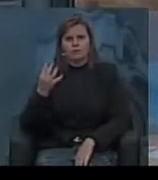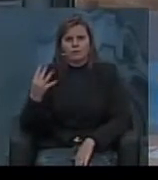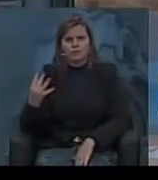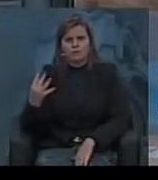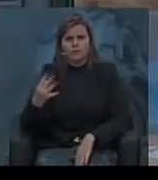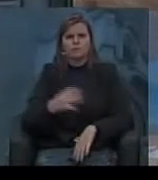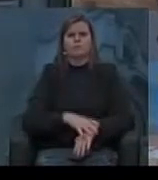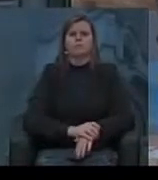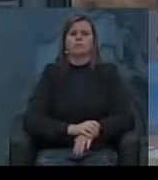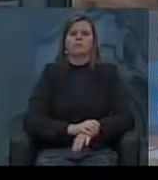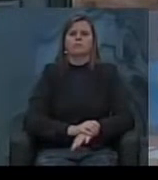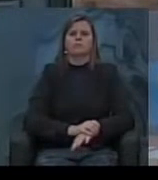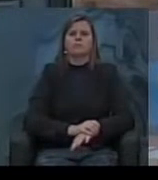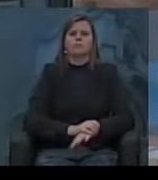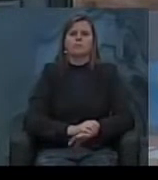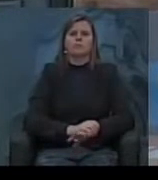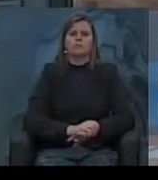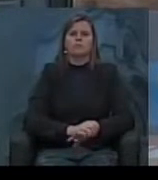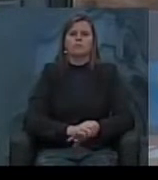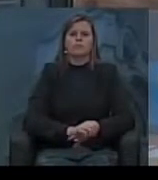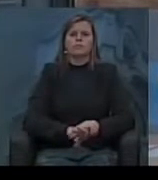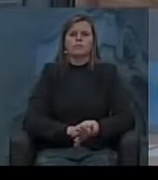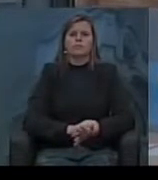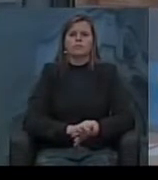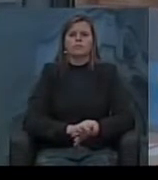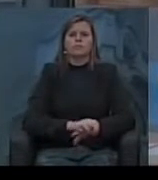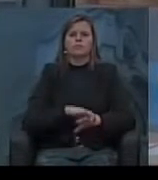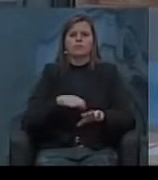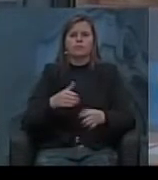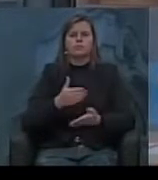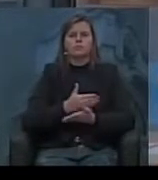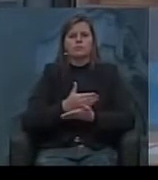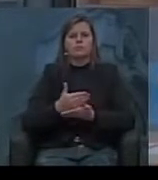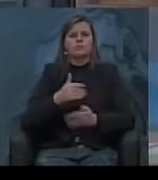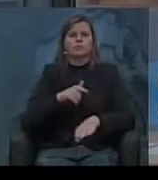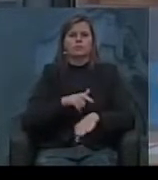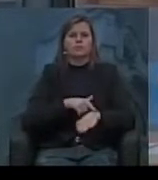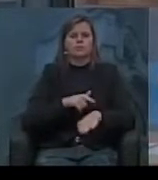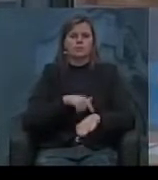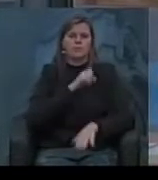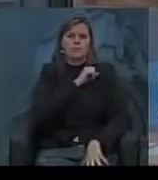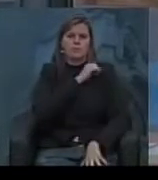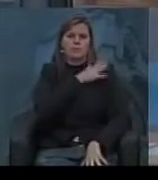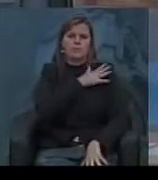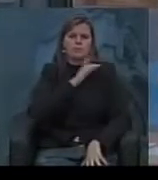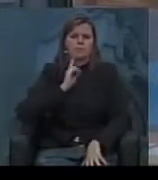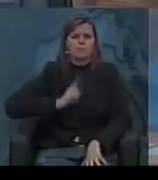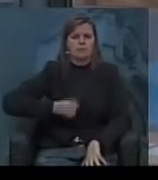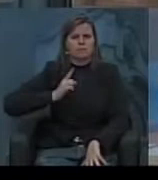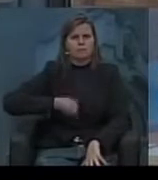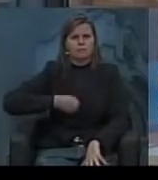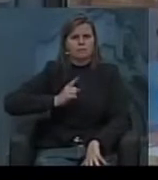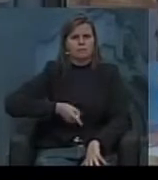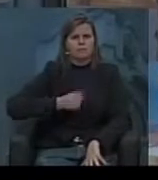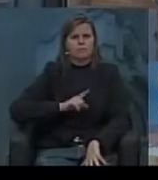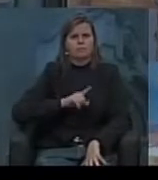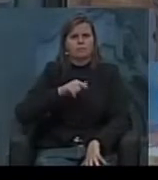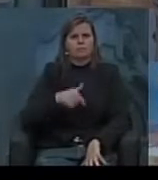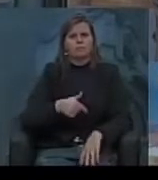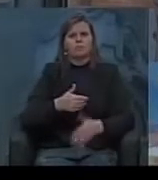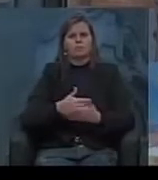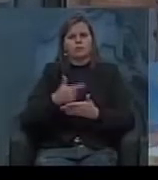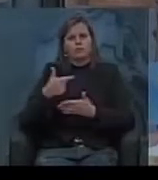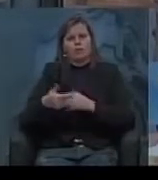1964, dependendo um pouco do ponto de vista. E aí começa o período do regime militar, e aí depois começa a